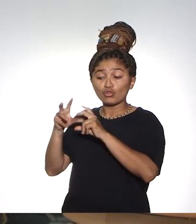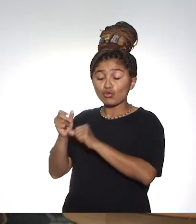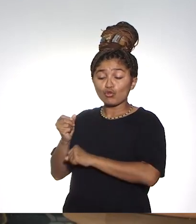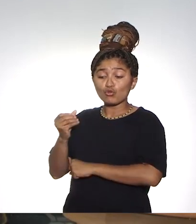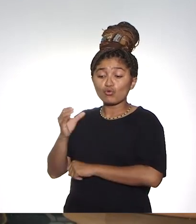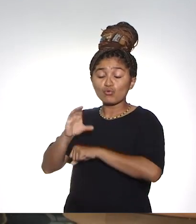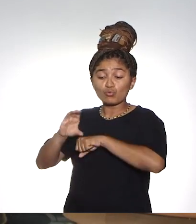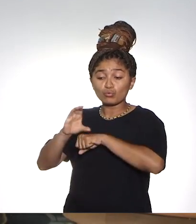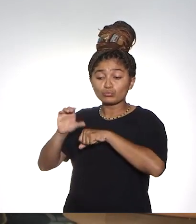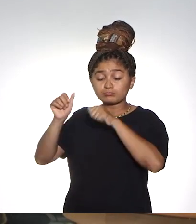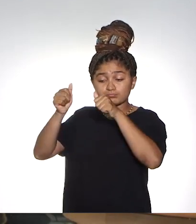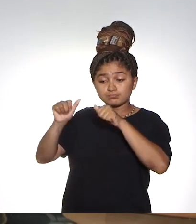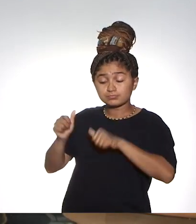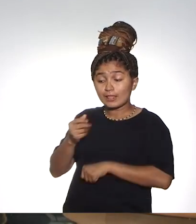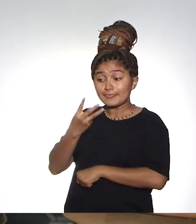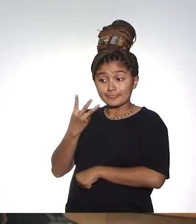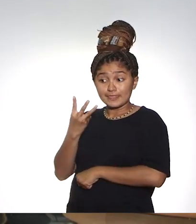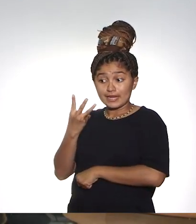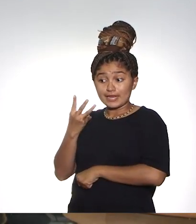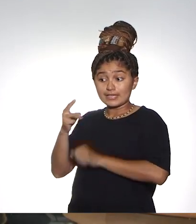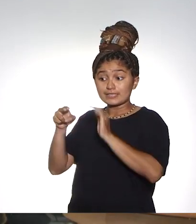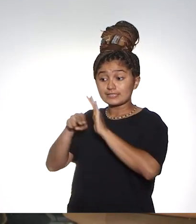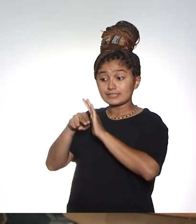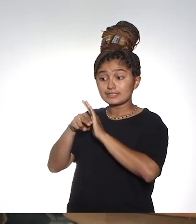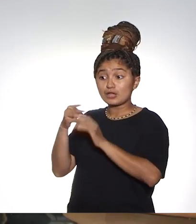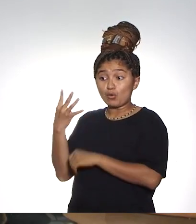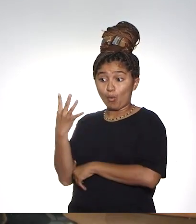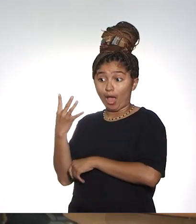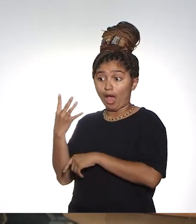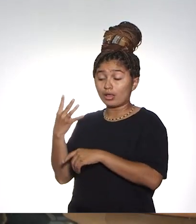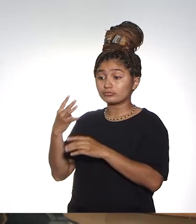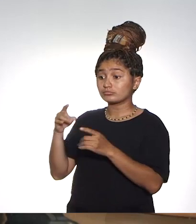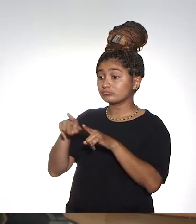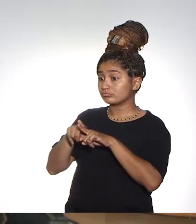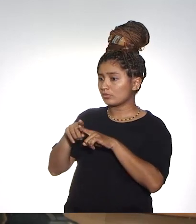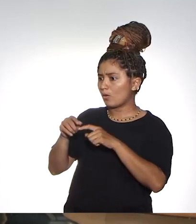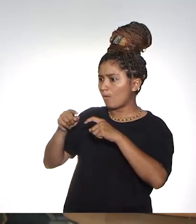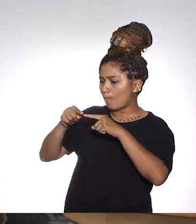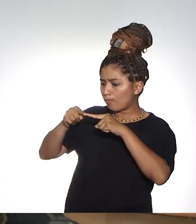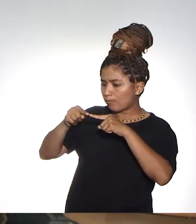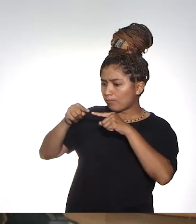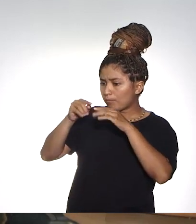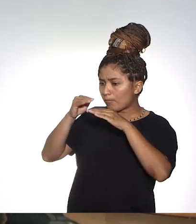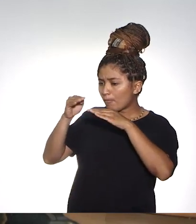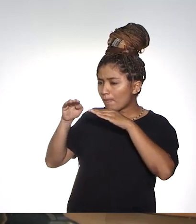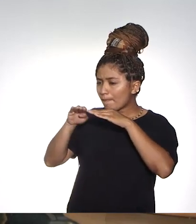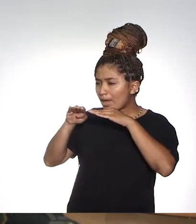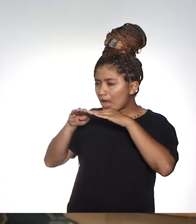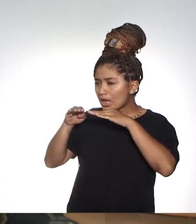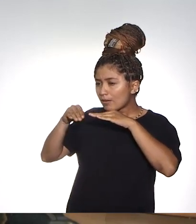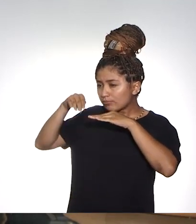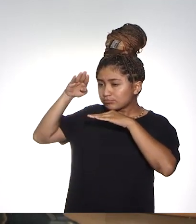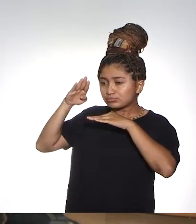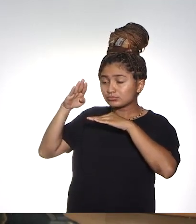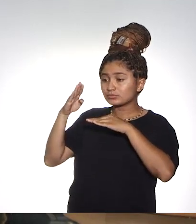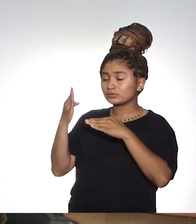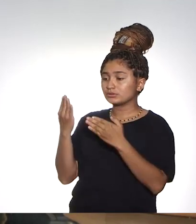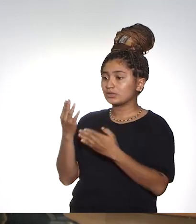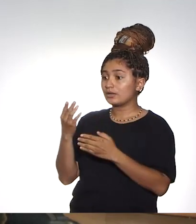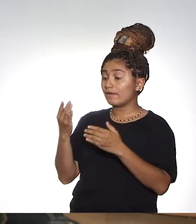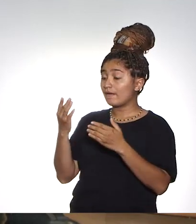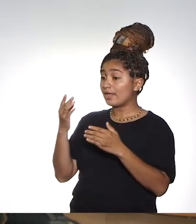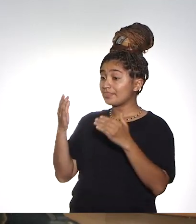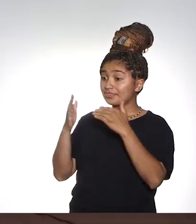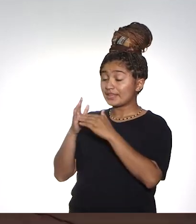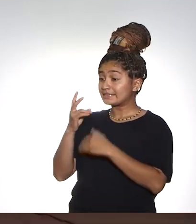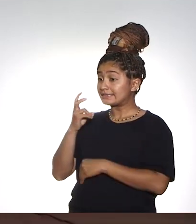nossos cursos avaliados ficaram com notas 3 e 4 que são da média para cima, porque esse indicador ele vai até a nota 5 que é a nota